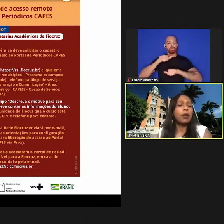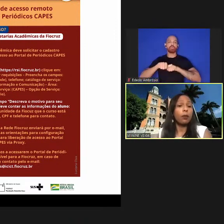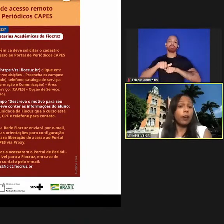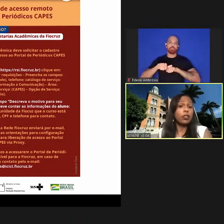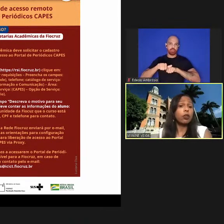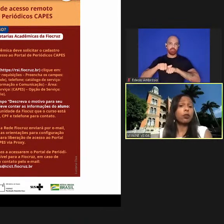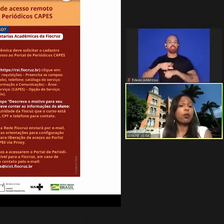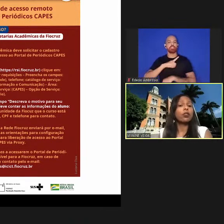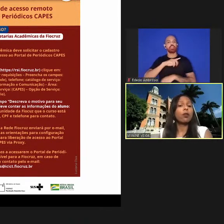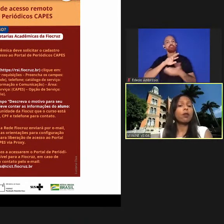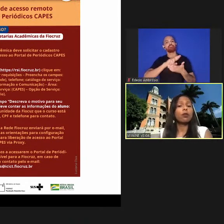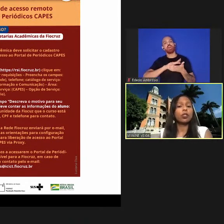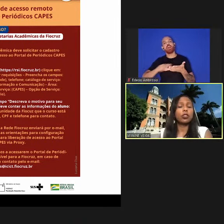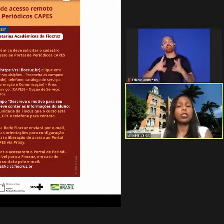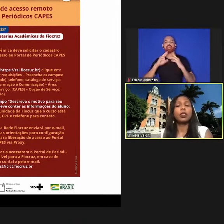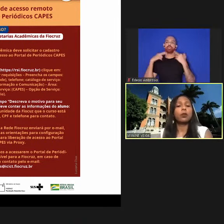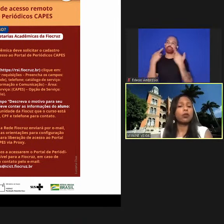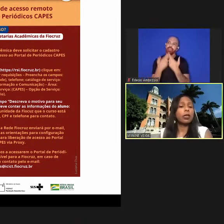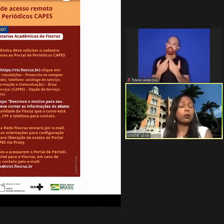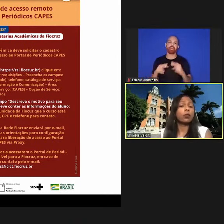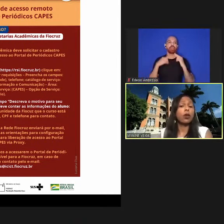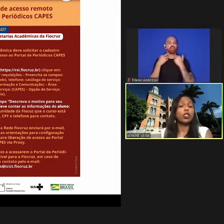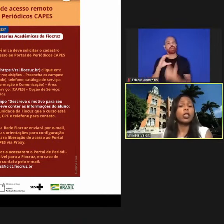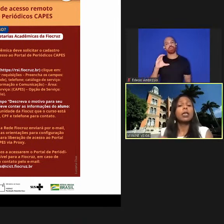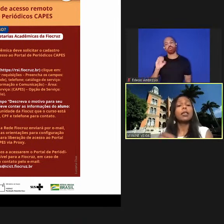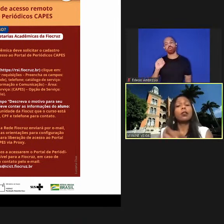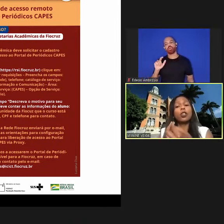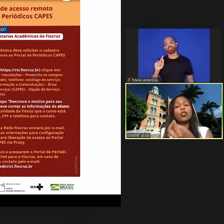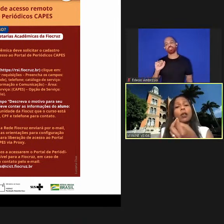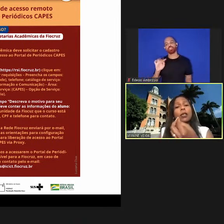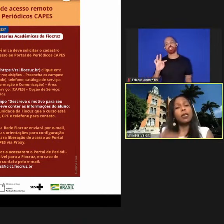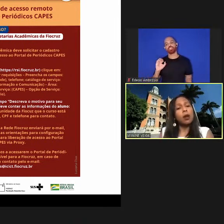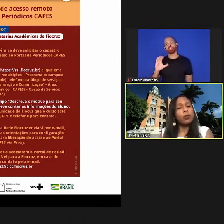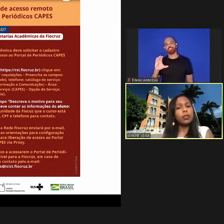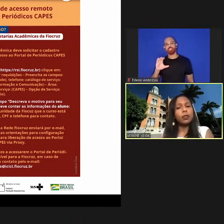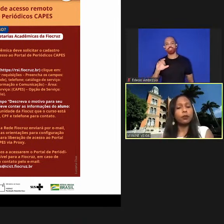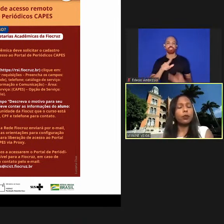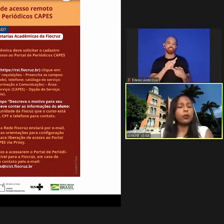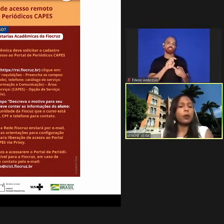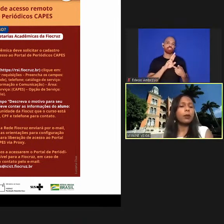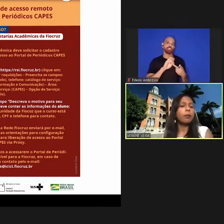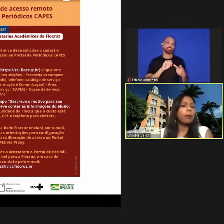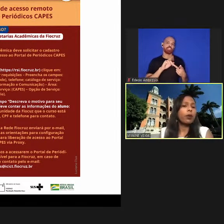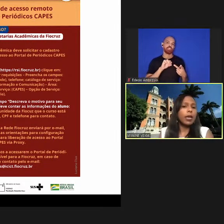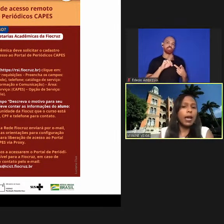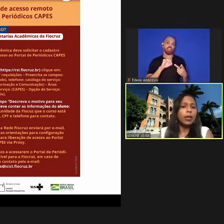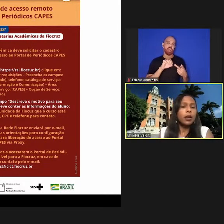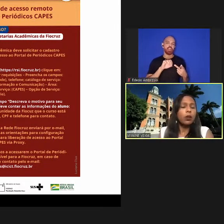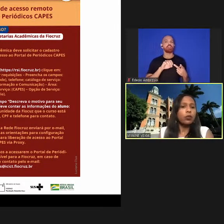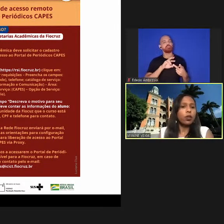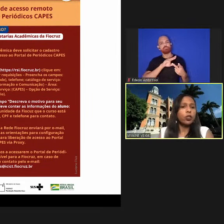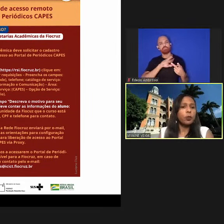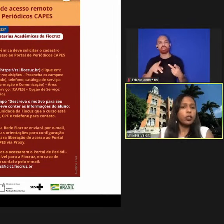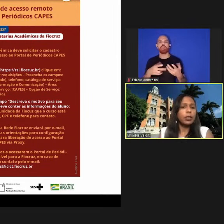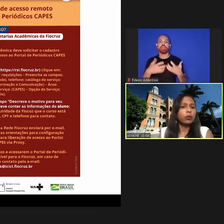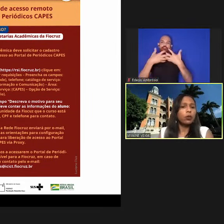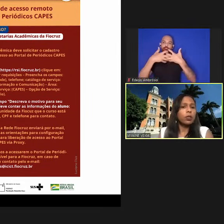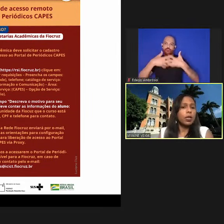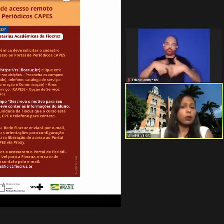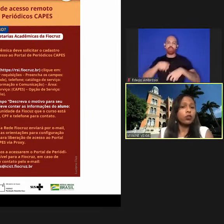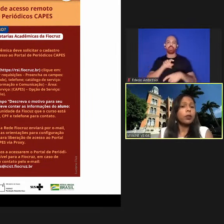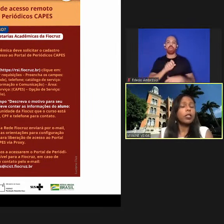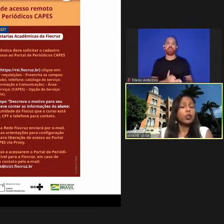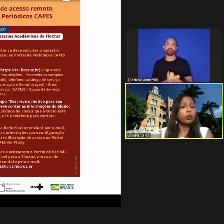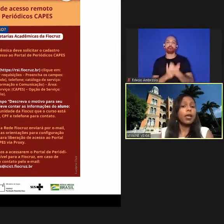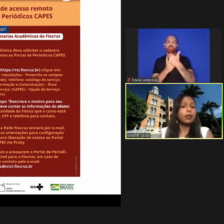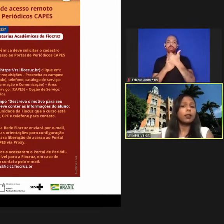reuniões com a COGITIC com o Geraldo Sorte e nós criamos esse fluxo aqui para apoiar os nossos pesquisadores